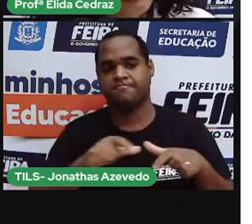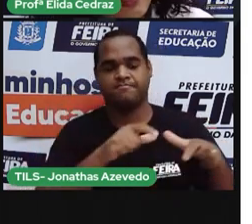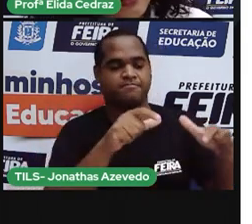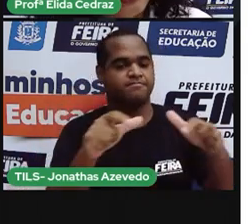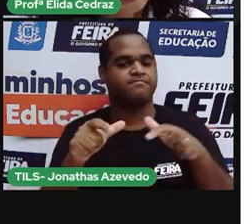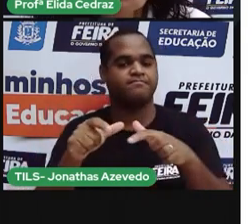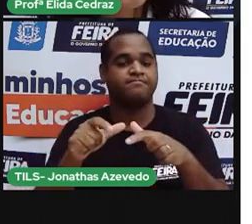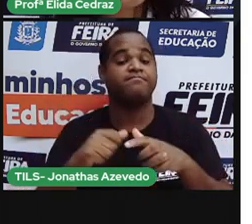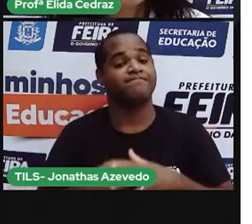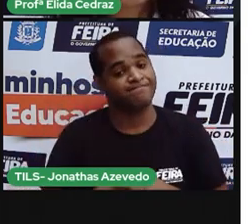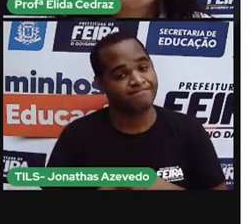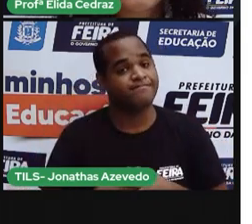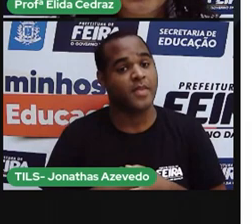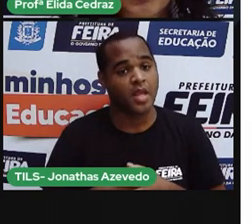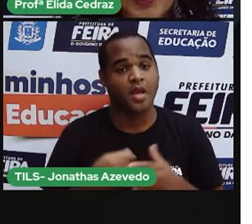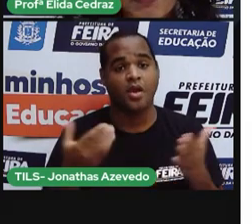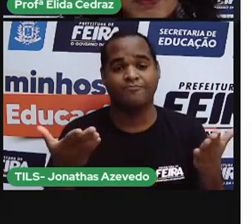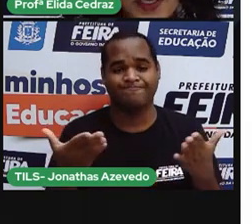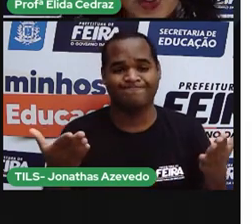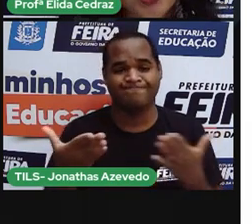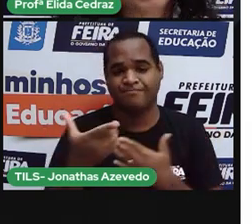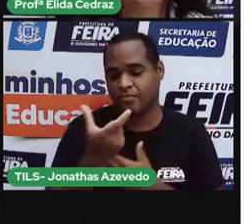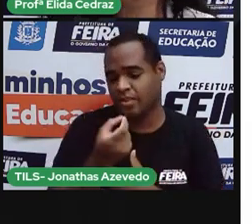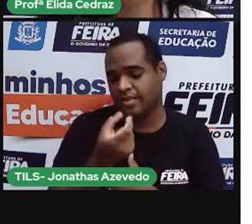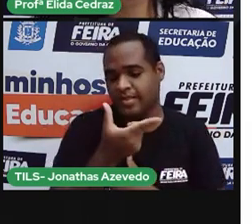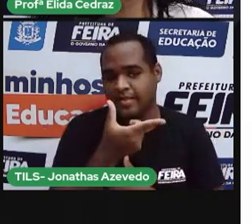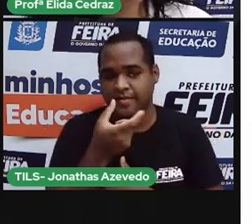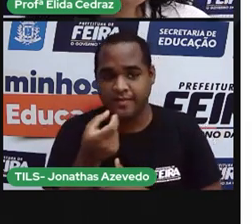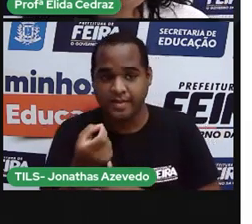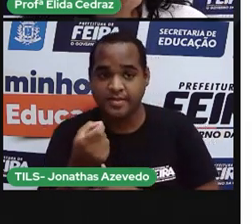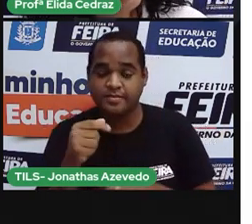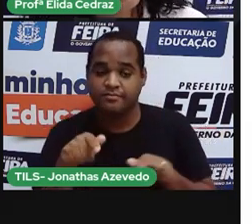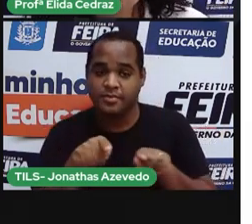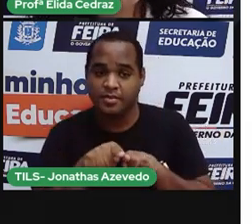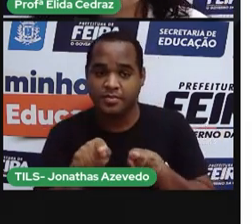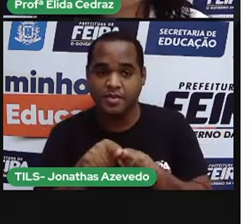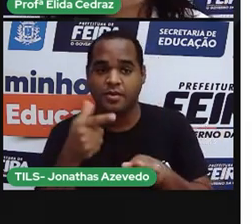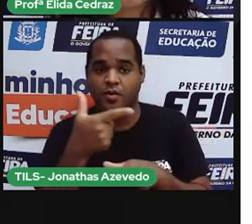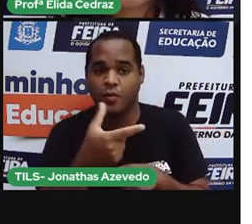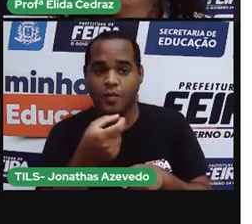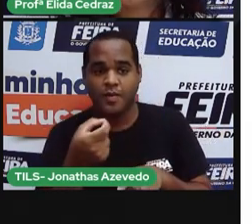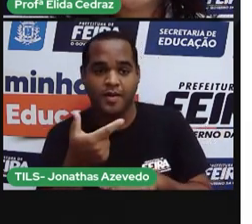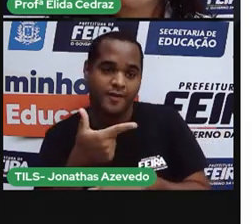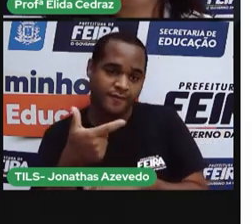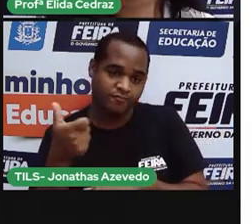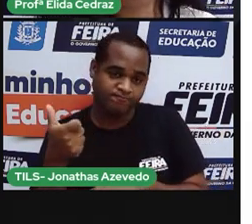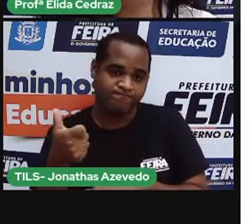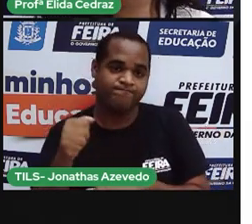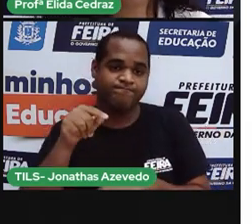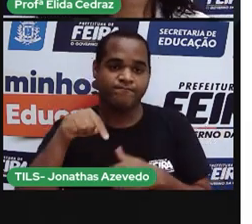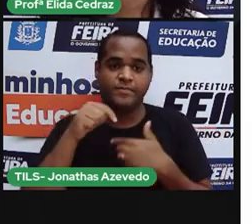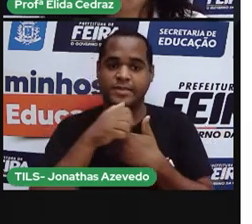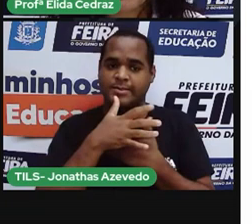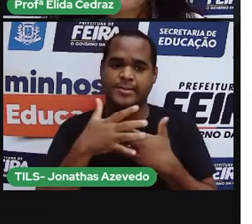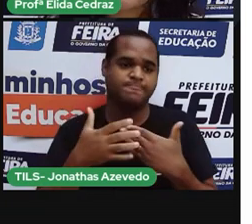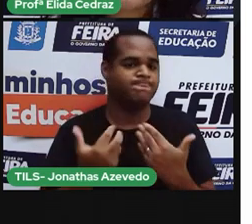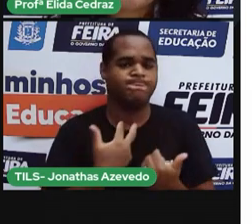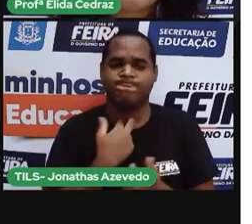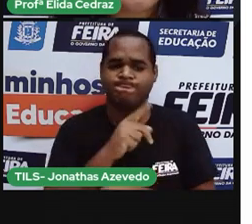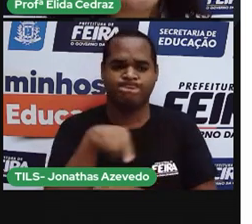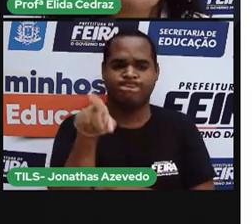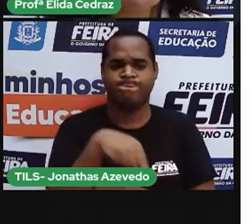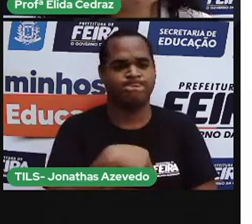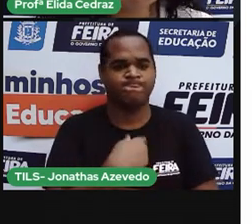Infelizmente, em 2020 e 2021, a cidade não pôde